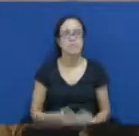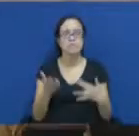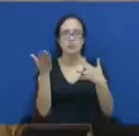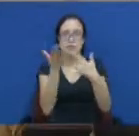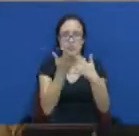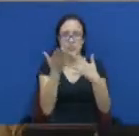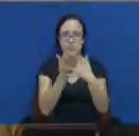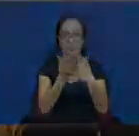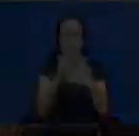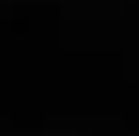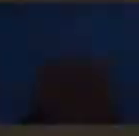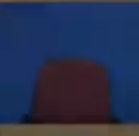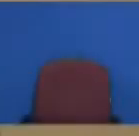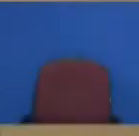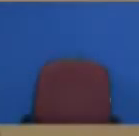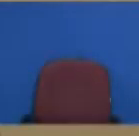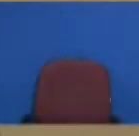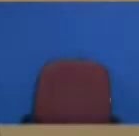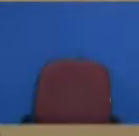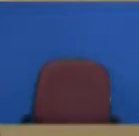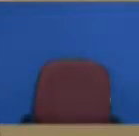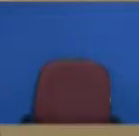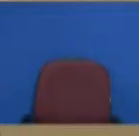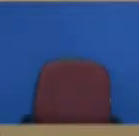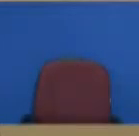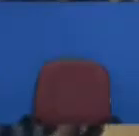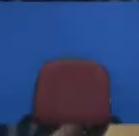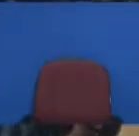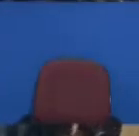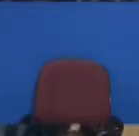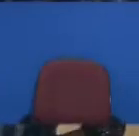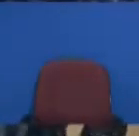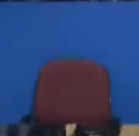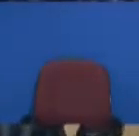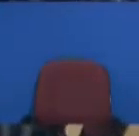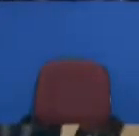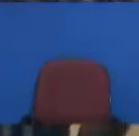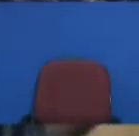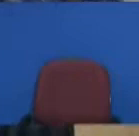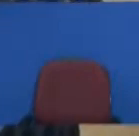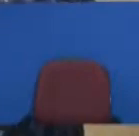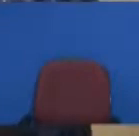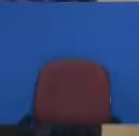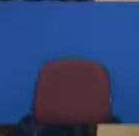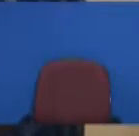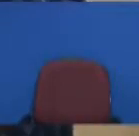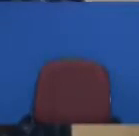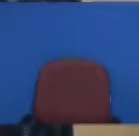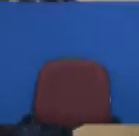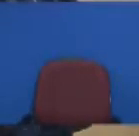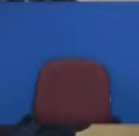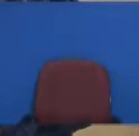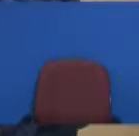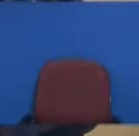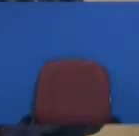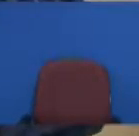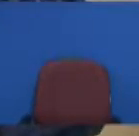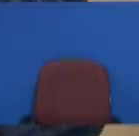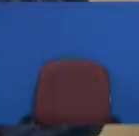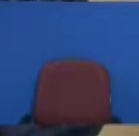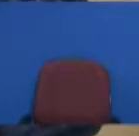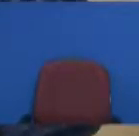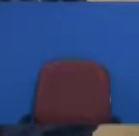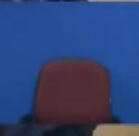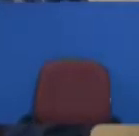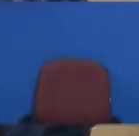regimental de 15 minutos vítimas de violência oferecendo um paro senhores vereadores eu volto a casa para